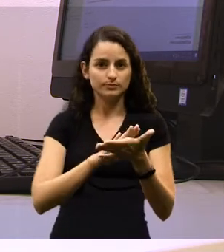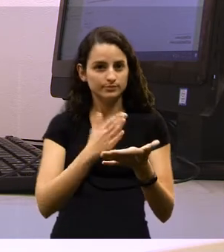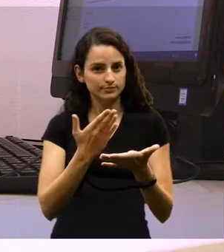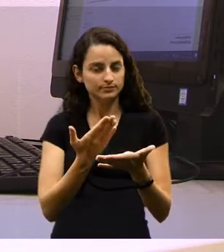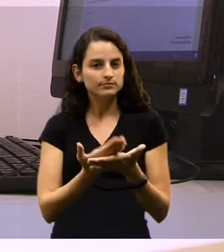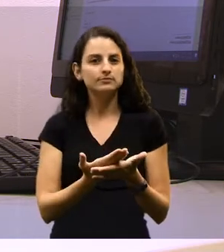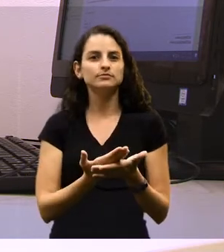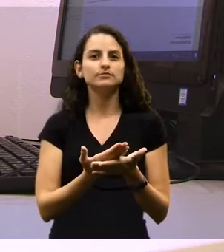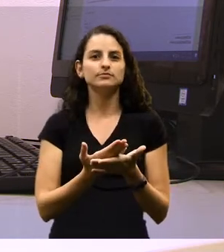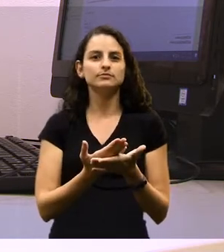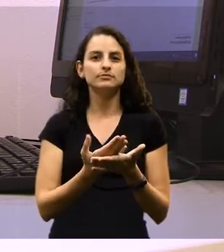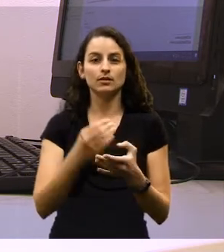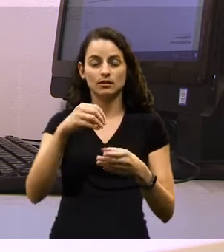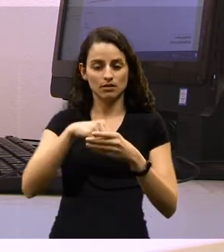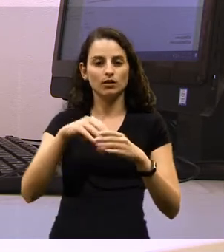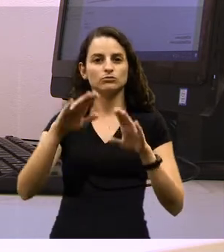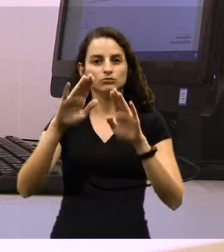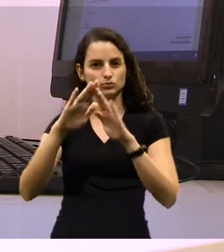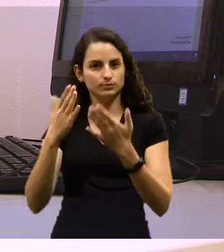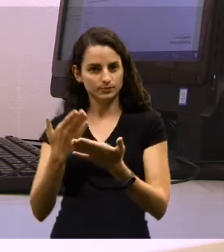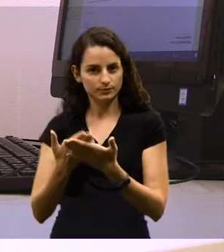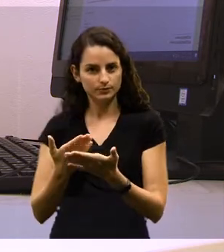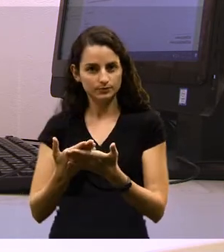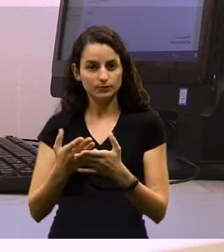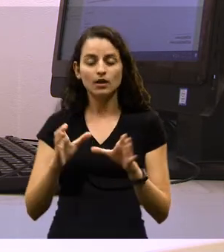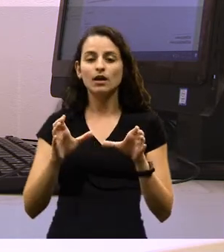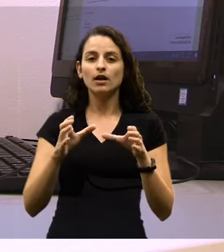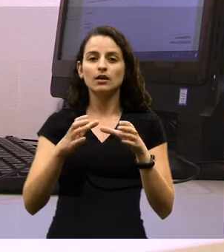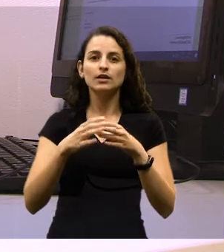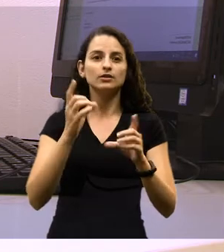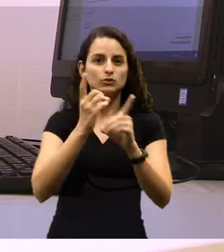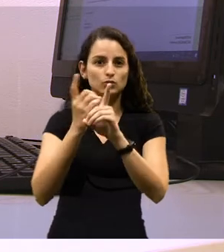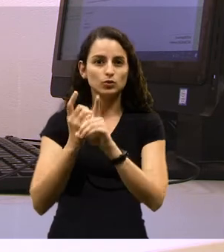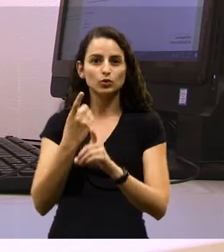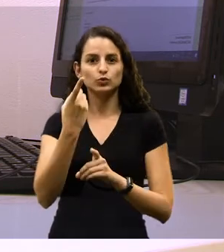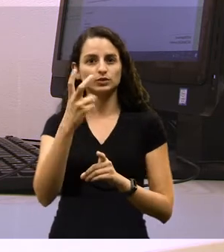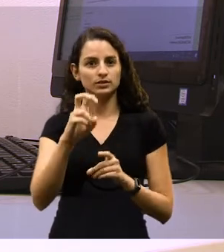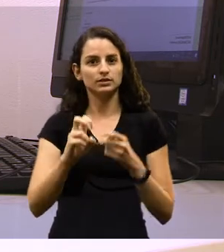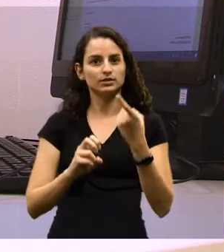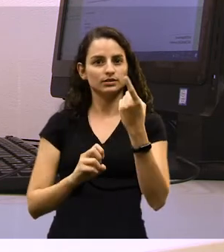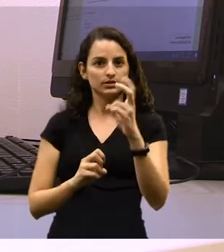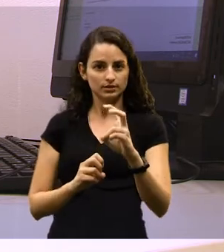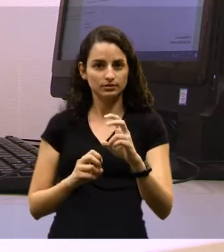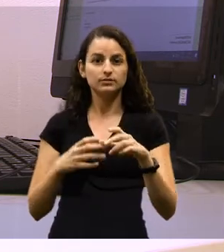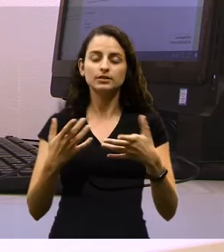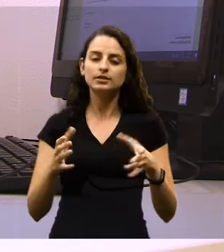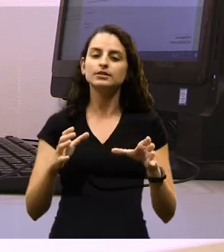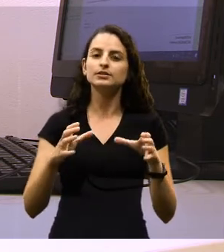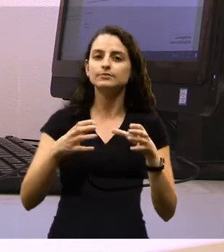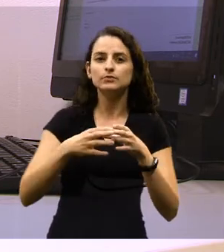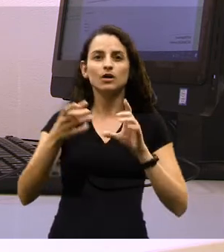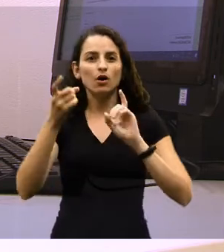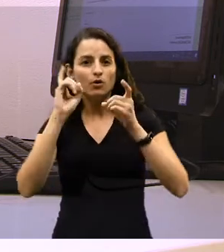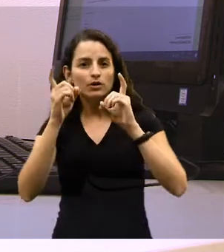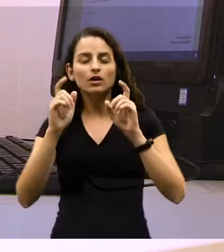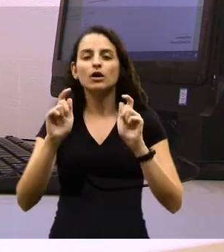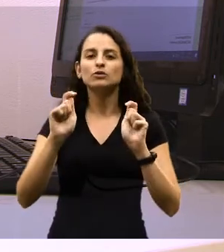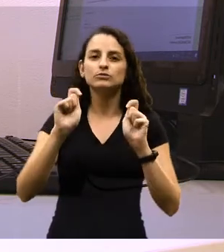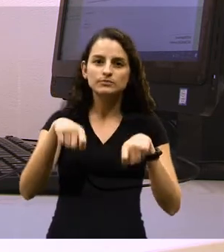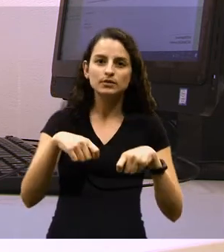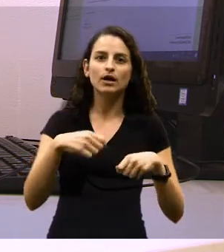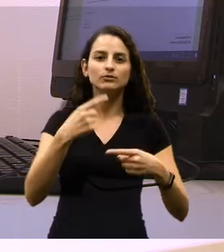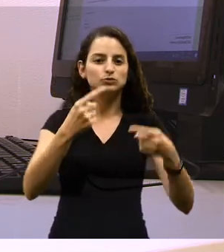de intérpretes que atuam nessa escola. Essas formações são quinzenais e, nessas formações, a gente pode